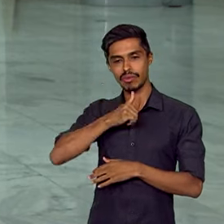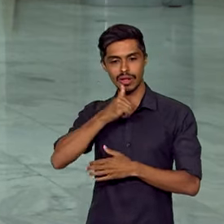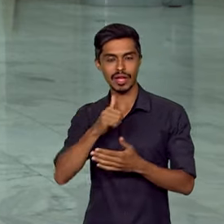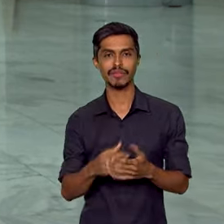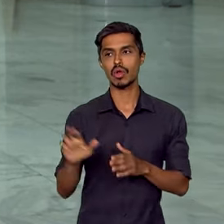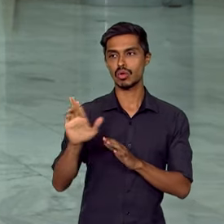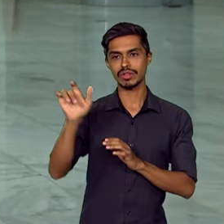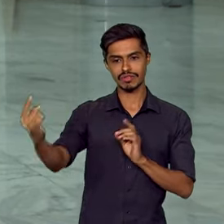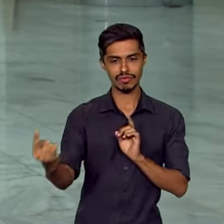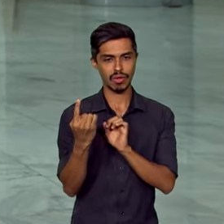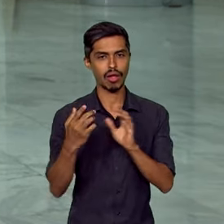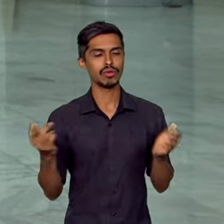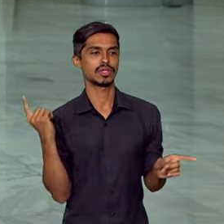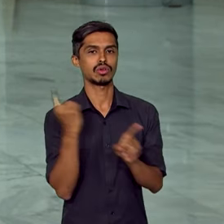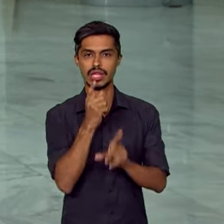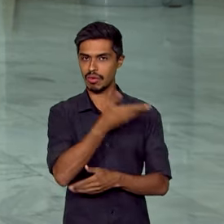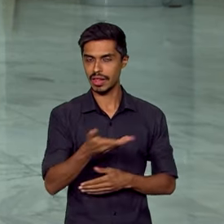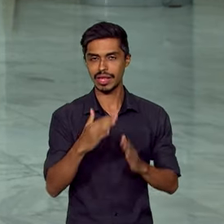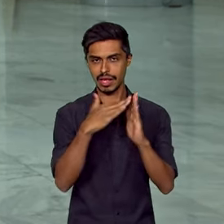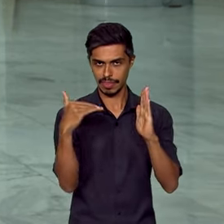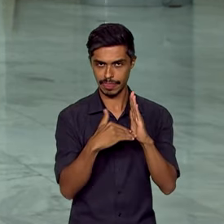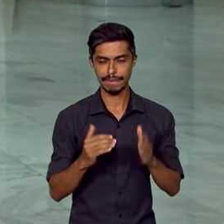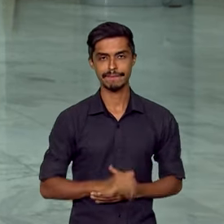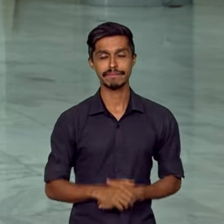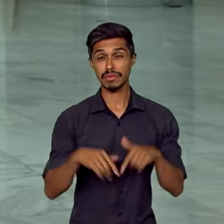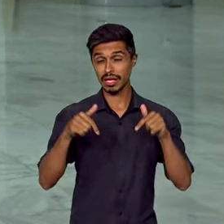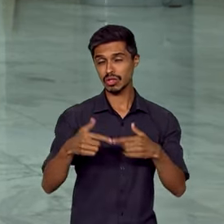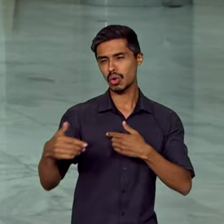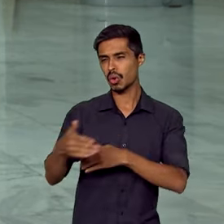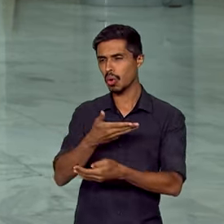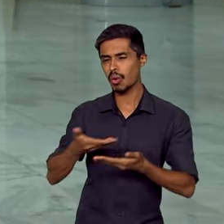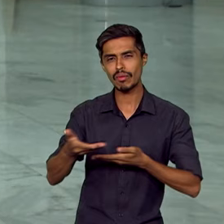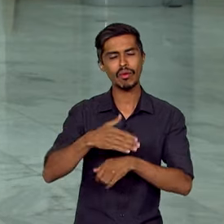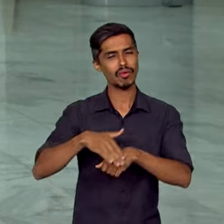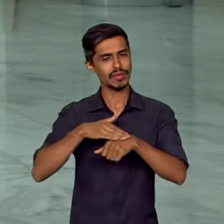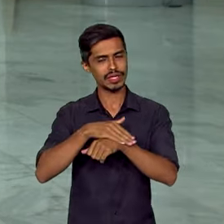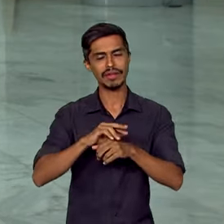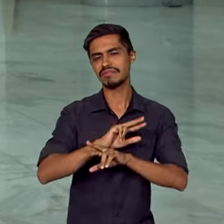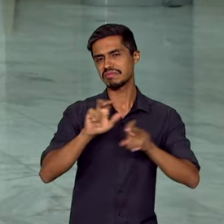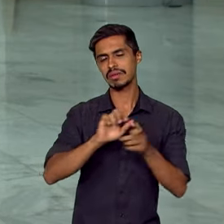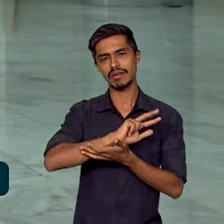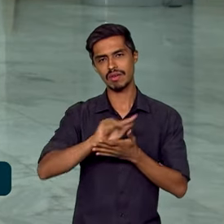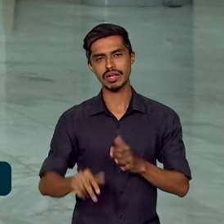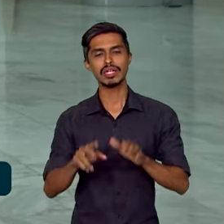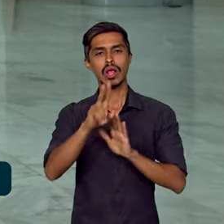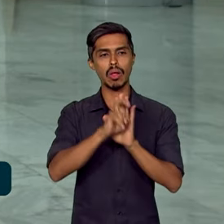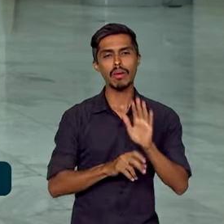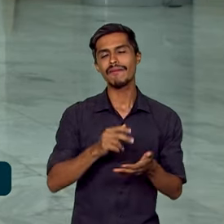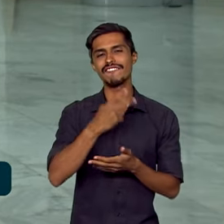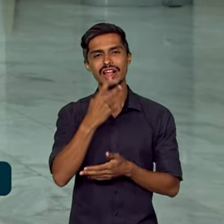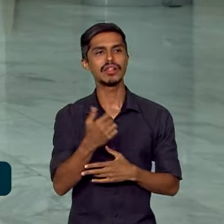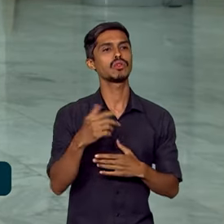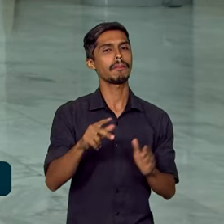presidente Lula aqui no Palácio do Planalto. Eles conversaram, entre outras coisas, sobre o papel da mulher nas